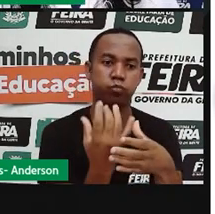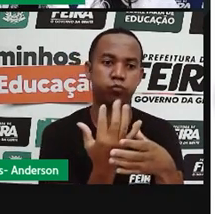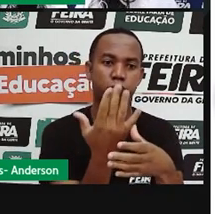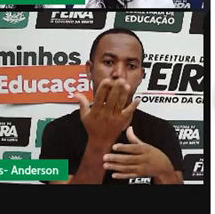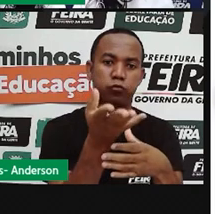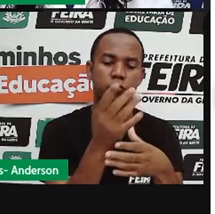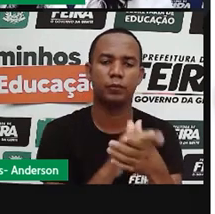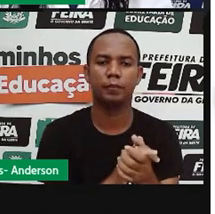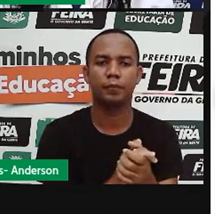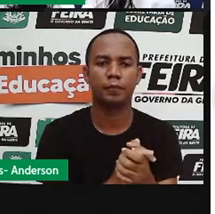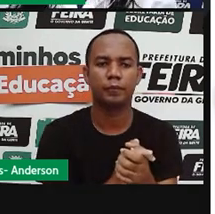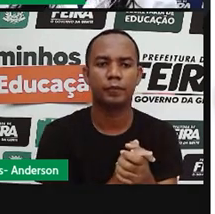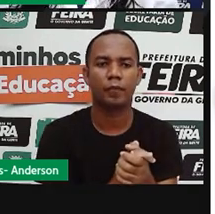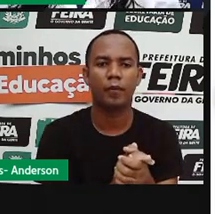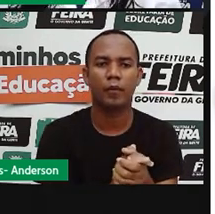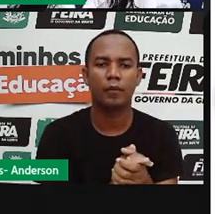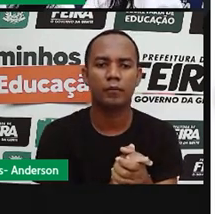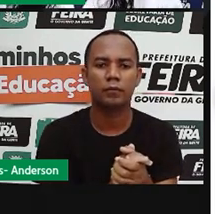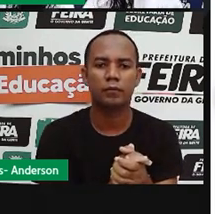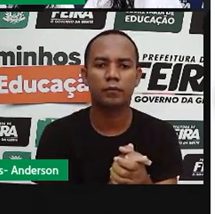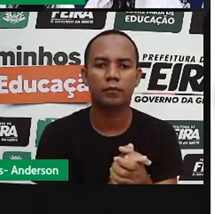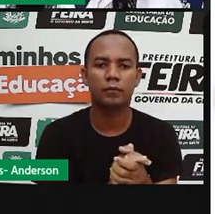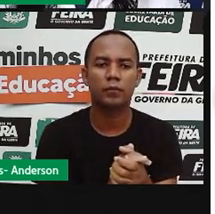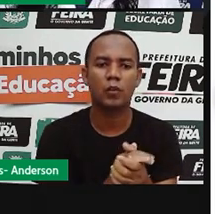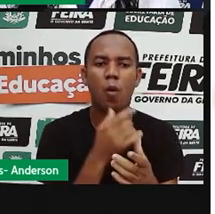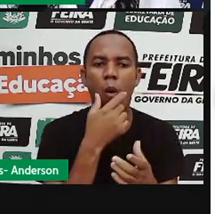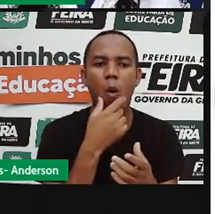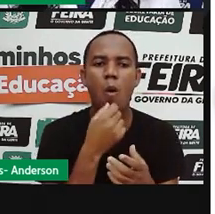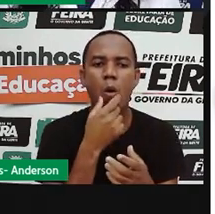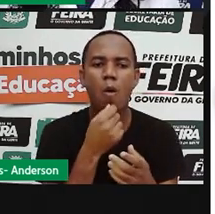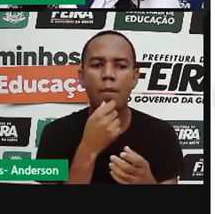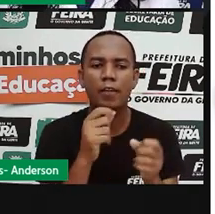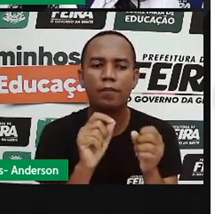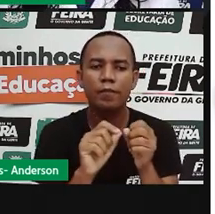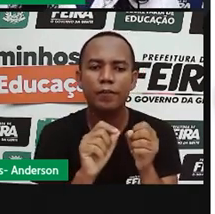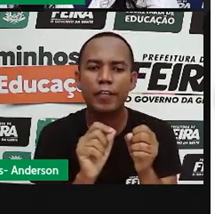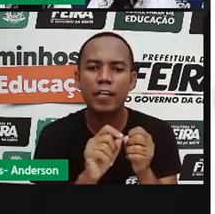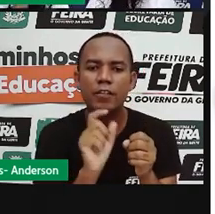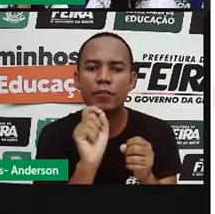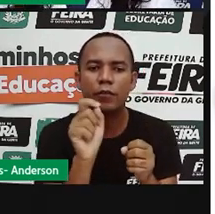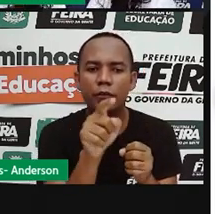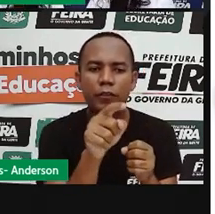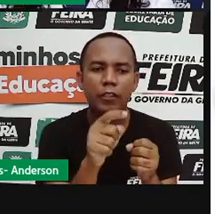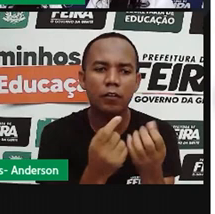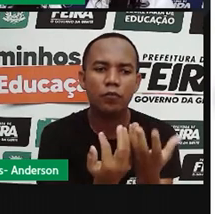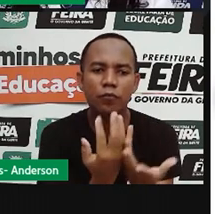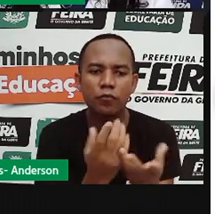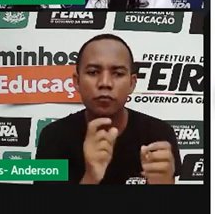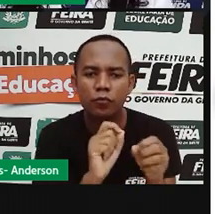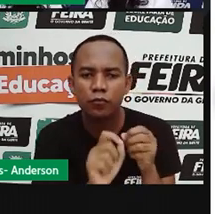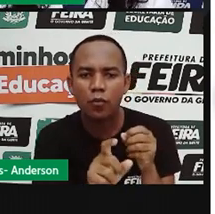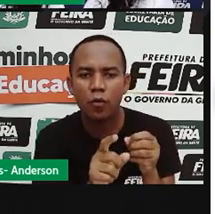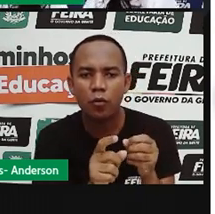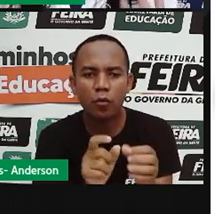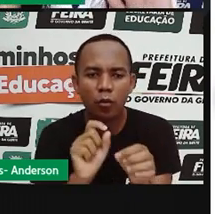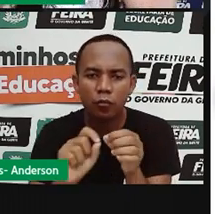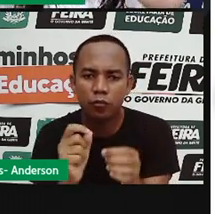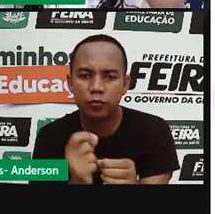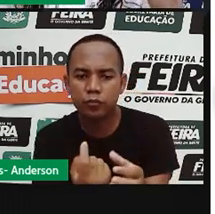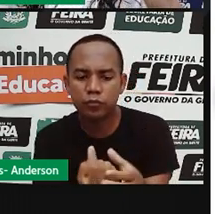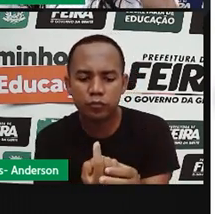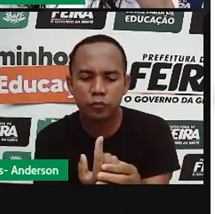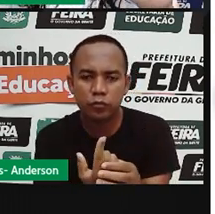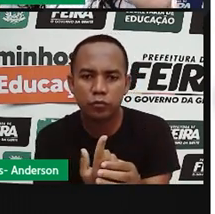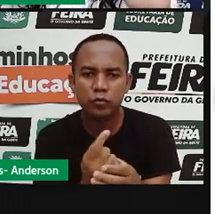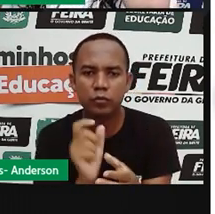As fontes artificiais produzidas pelo homem. E também tem uma outra coisa. Pega as